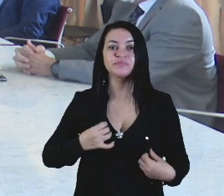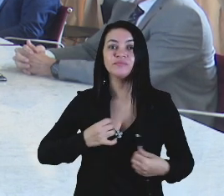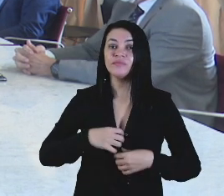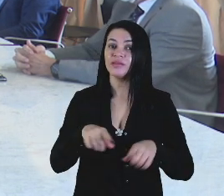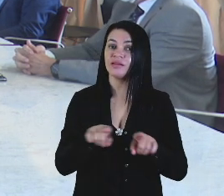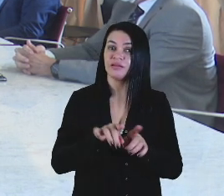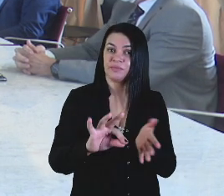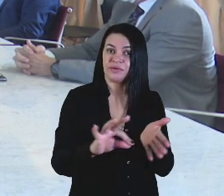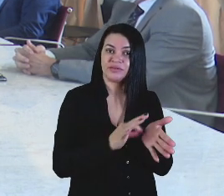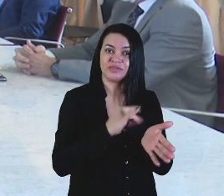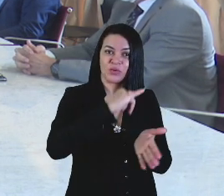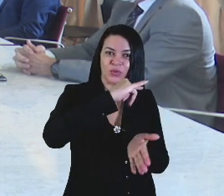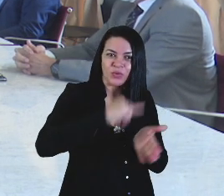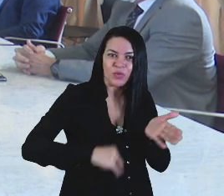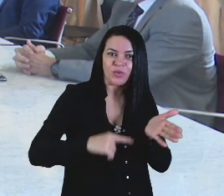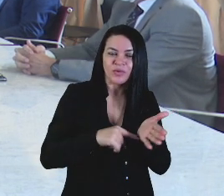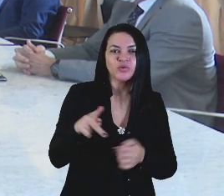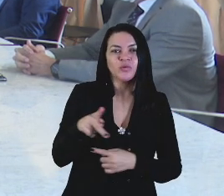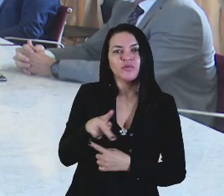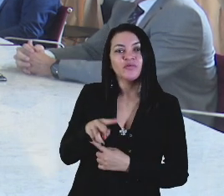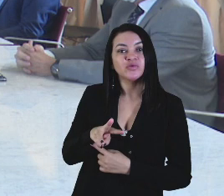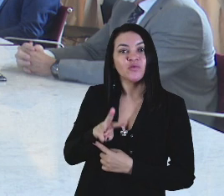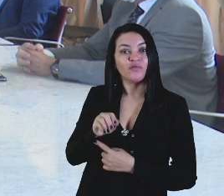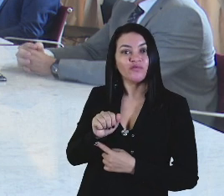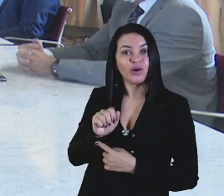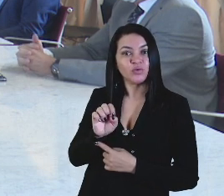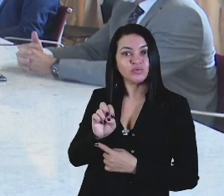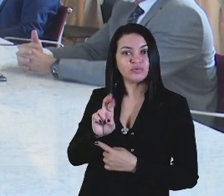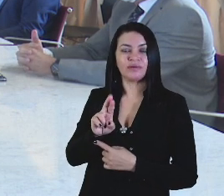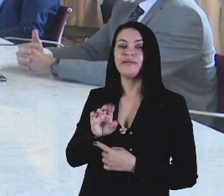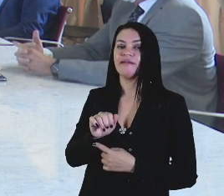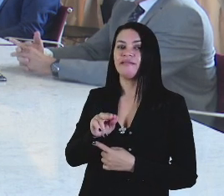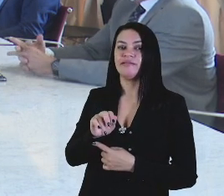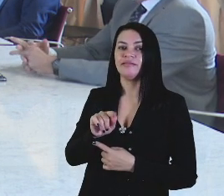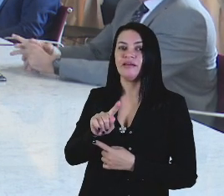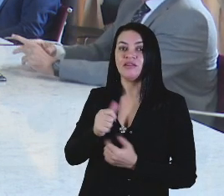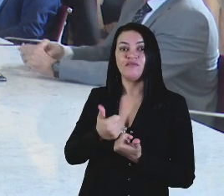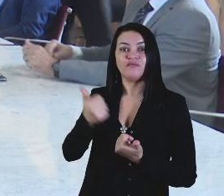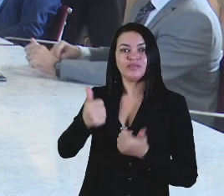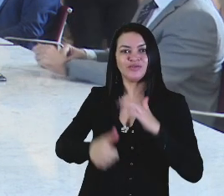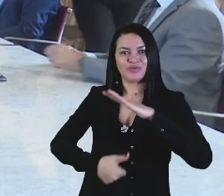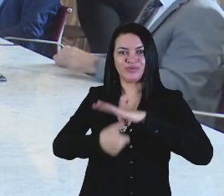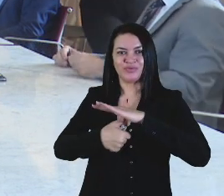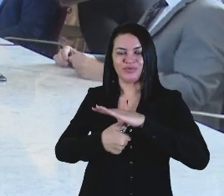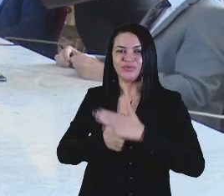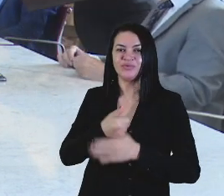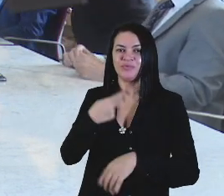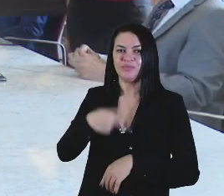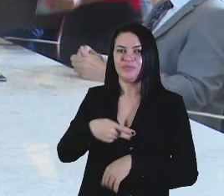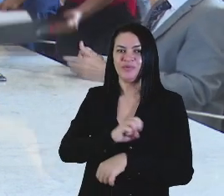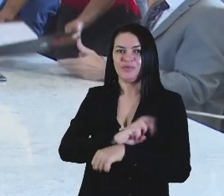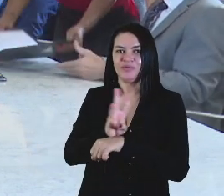Assinam também o documento o professor Walter Canales, vice-reitor da Universidade Estadual do Maranhão.